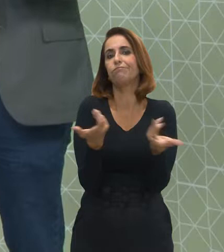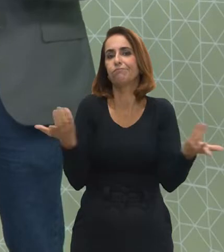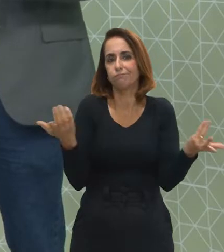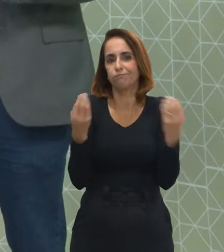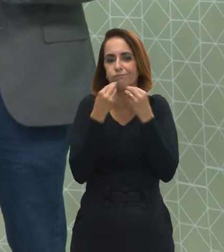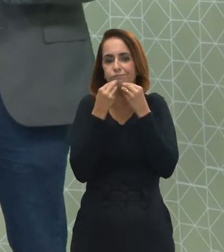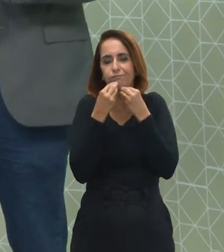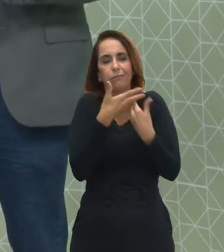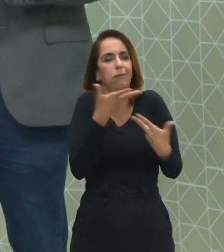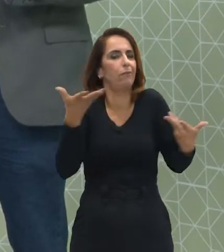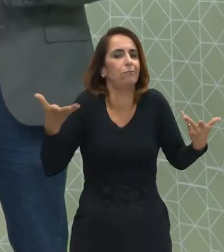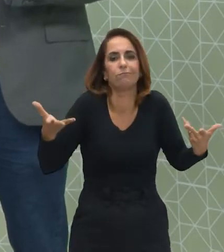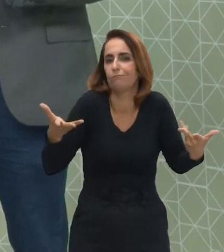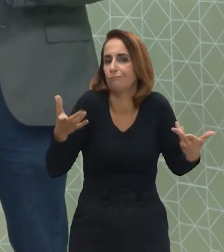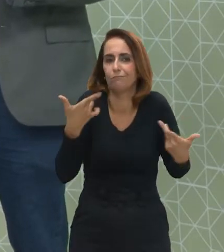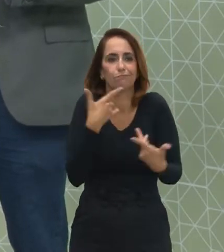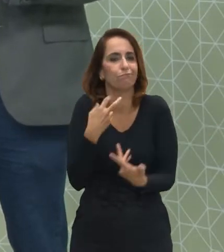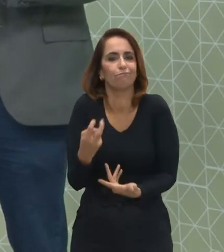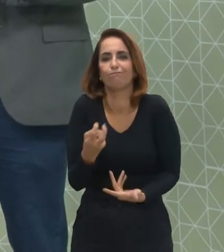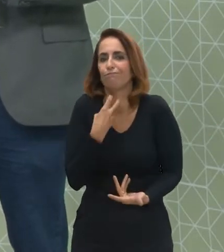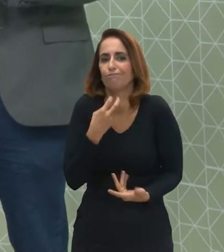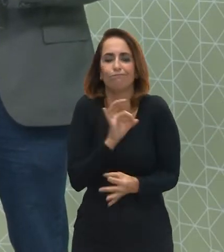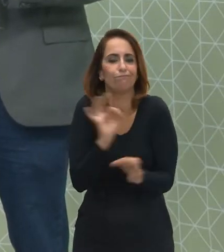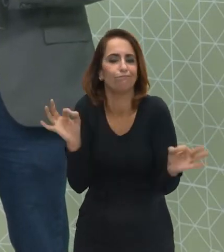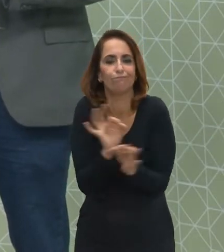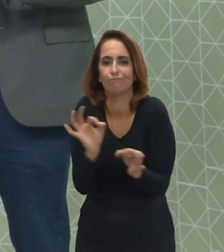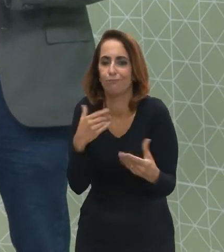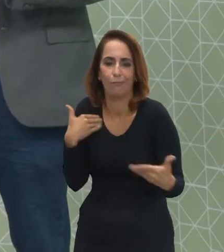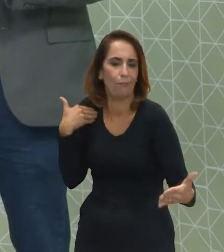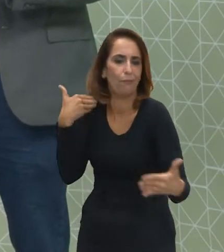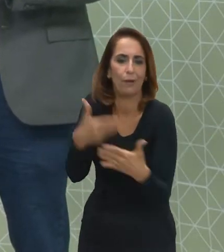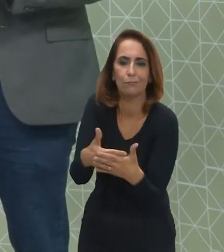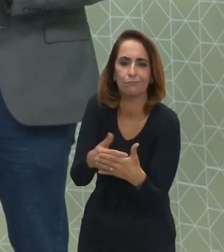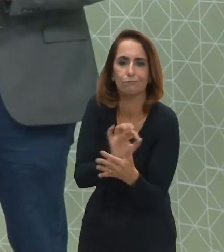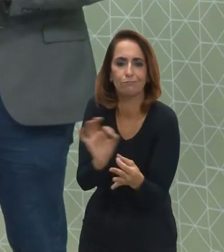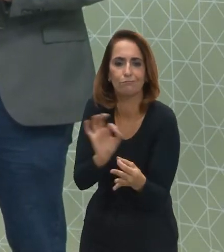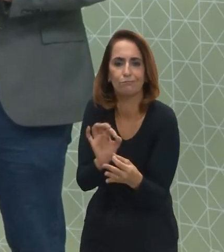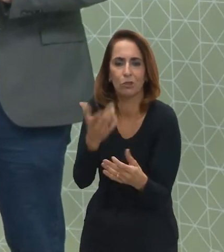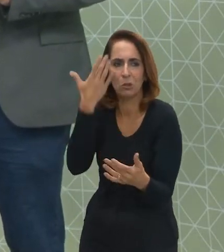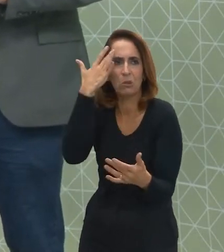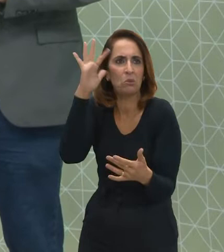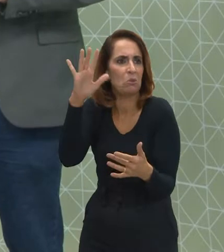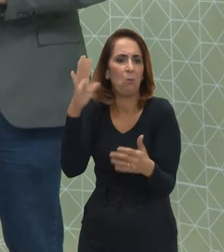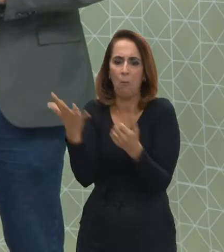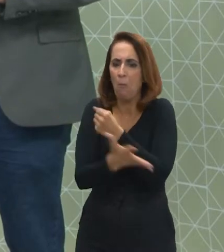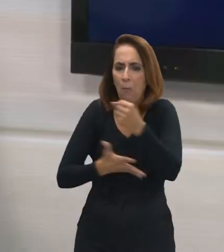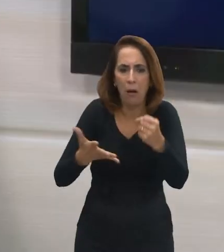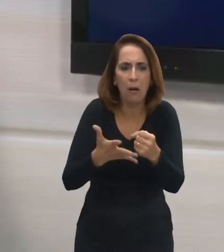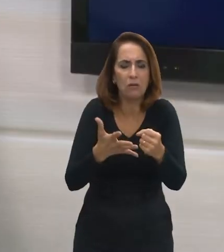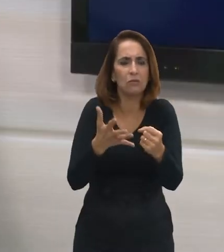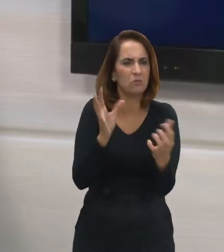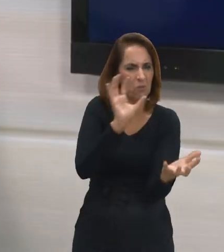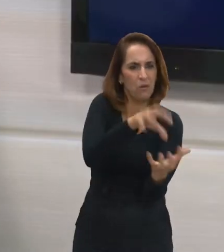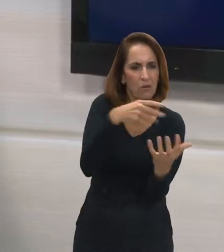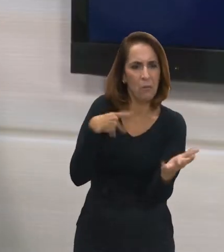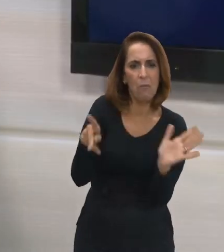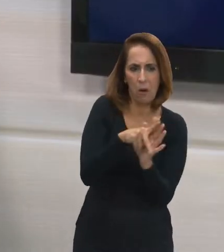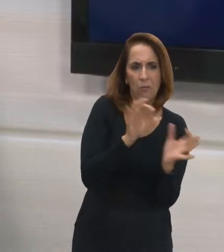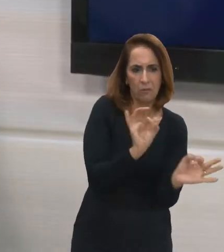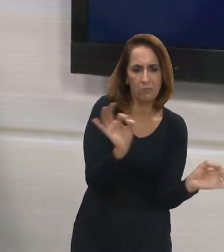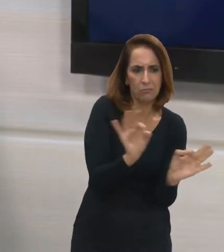evidentemente, o sujeito não deve também não ter noções básicas de localização,